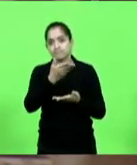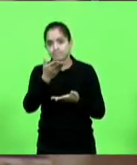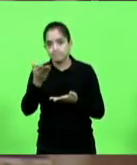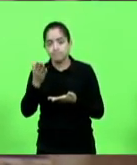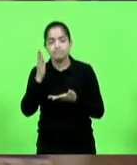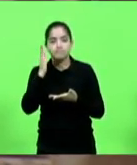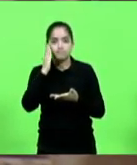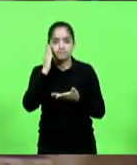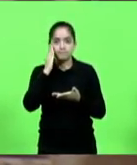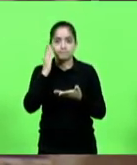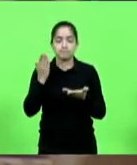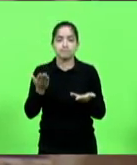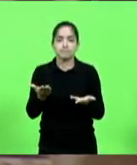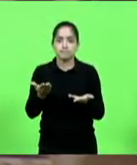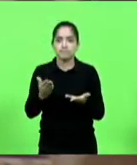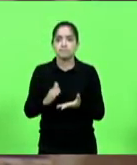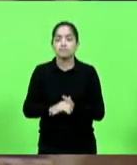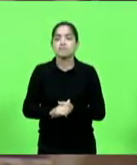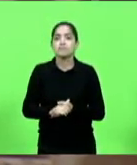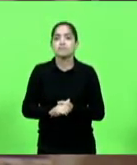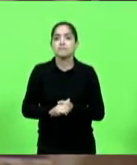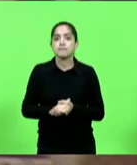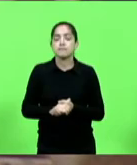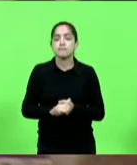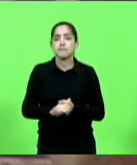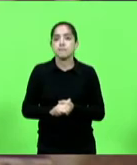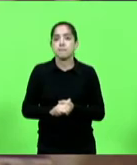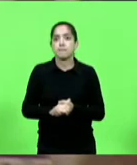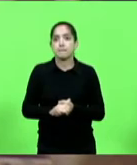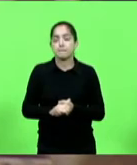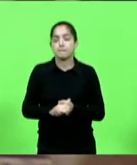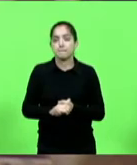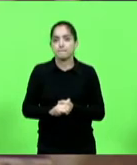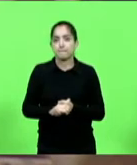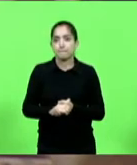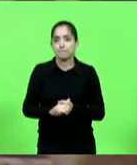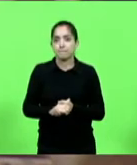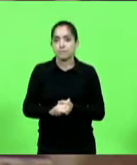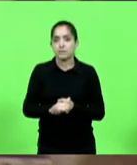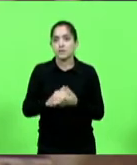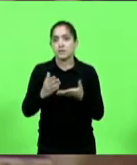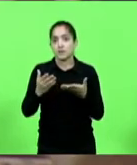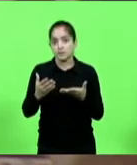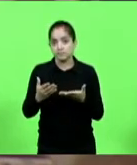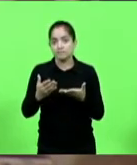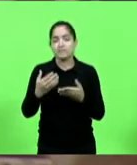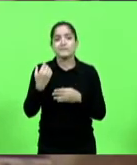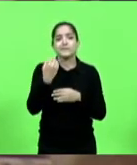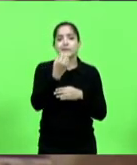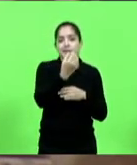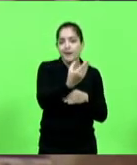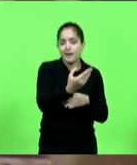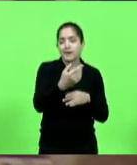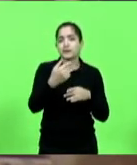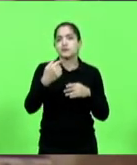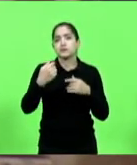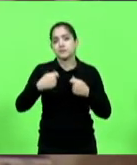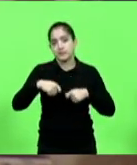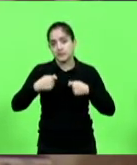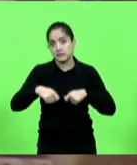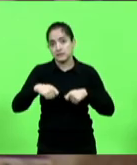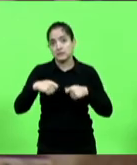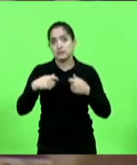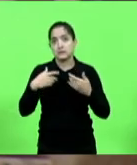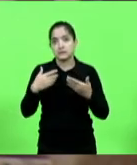Scudelar, que, sargento Lima, implica em viagens. E com as viagens, a